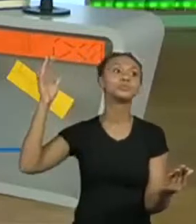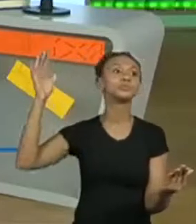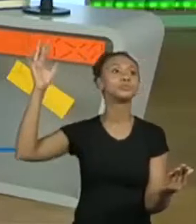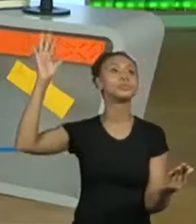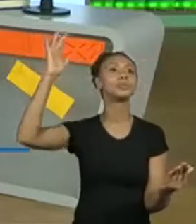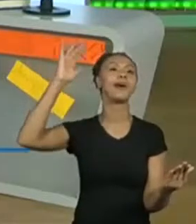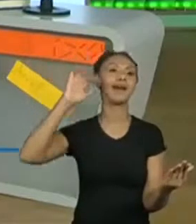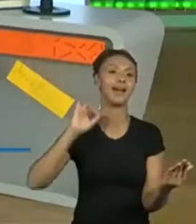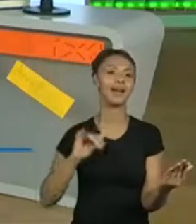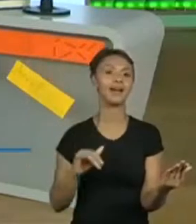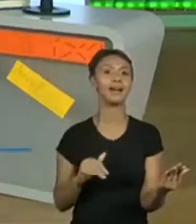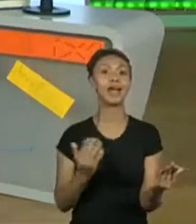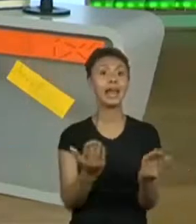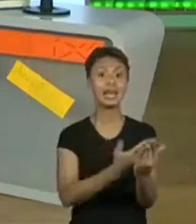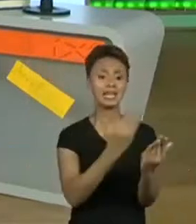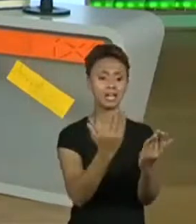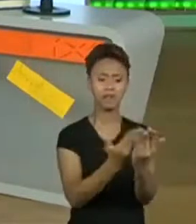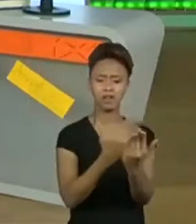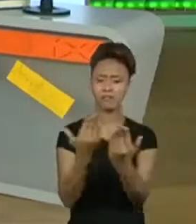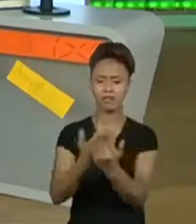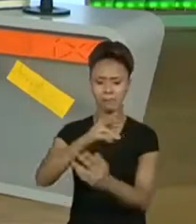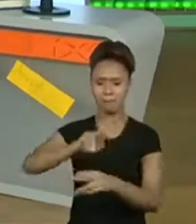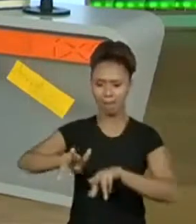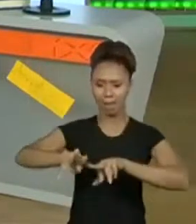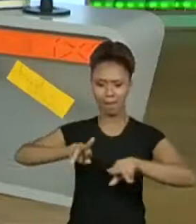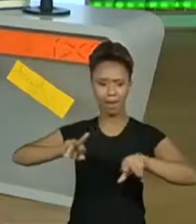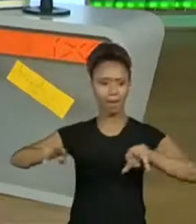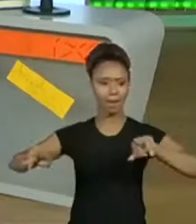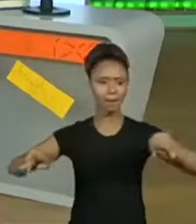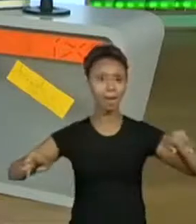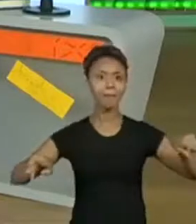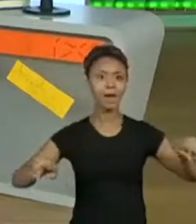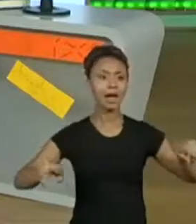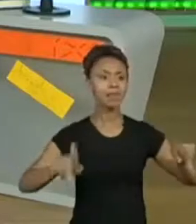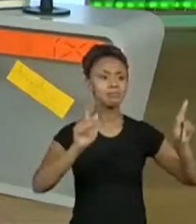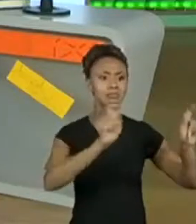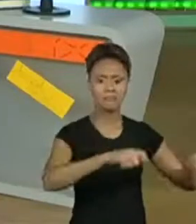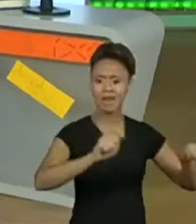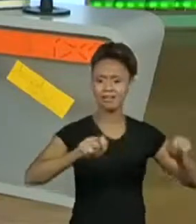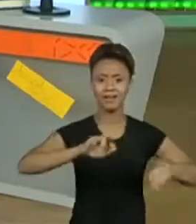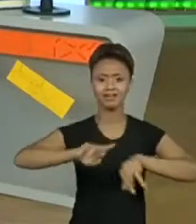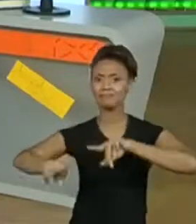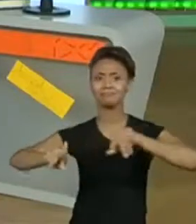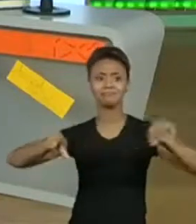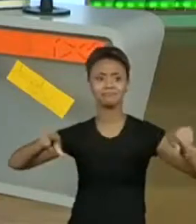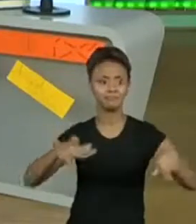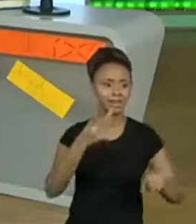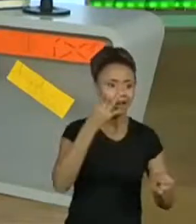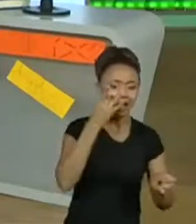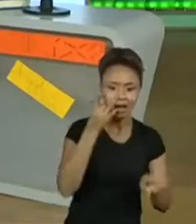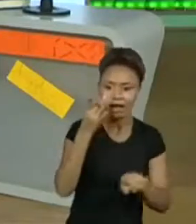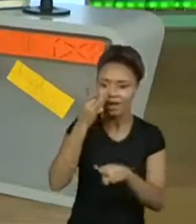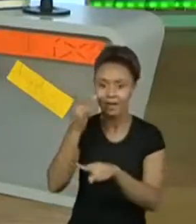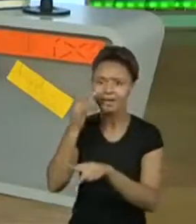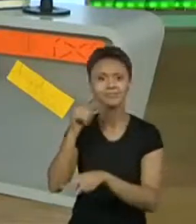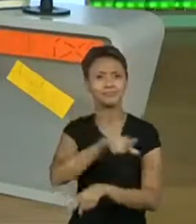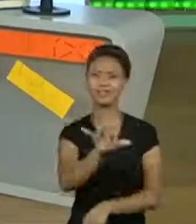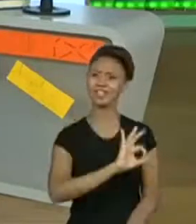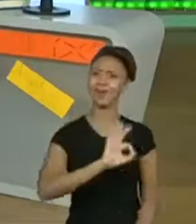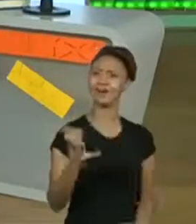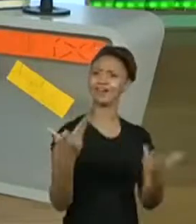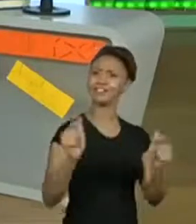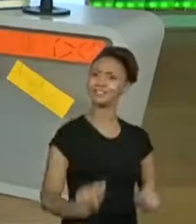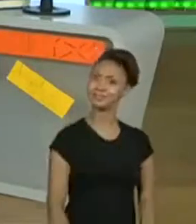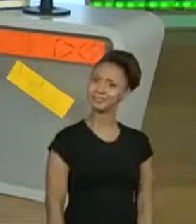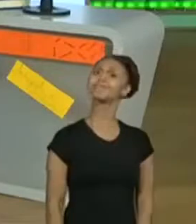vários livros que nós lemos diferentes, nós temos várias possibilidades de viver a história. Ah, e vocês são ótimos, é